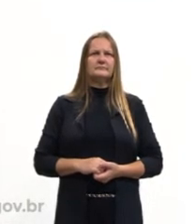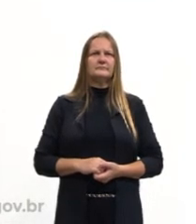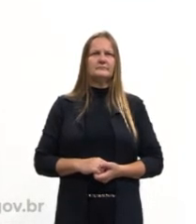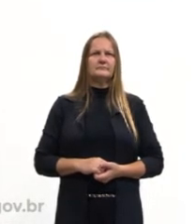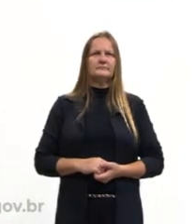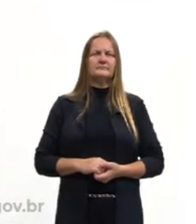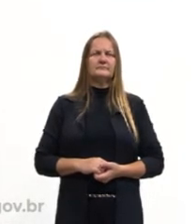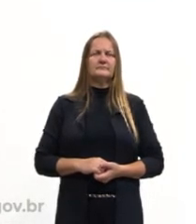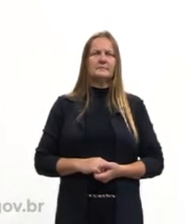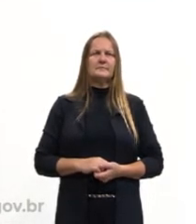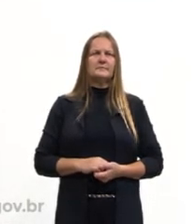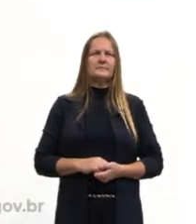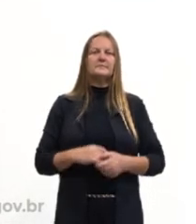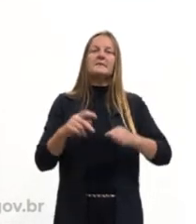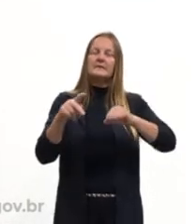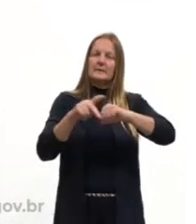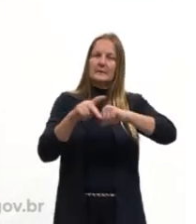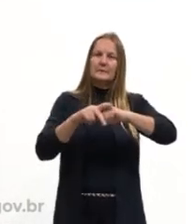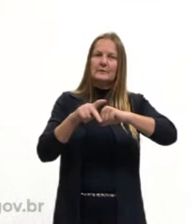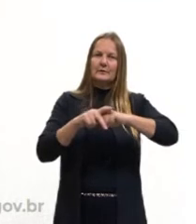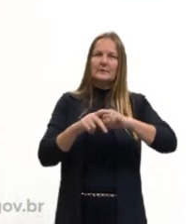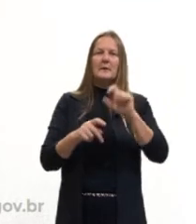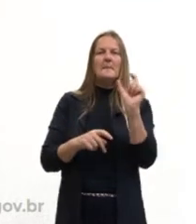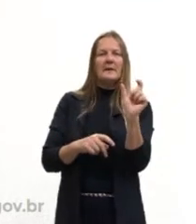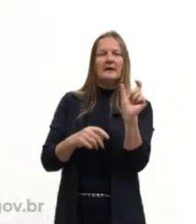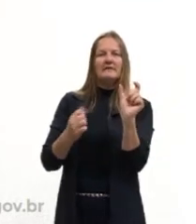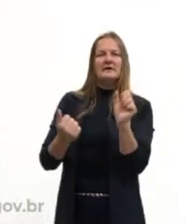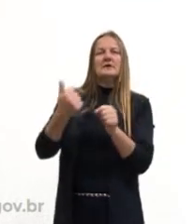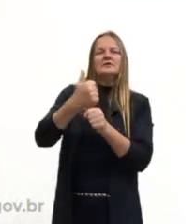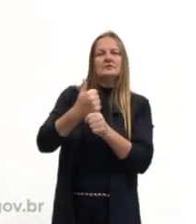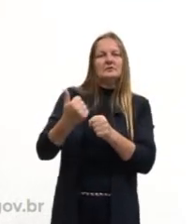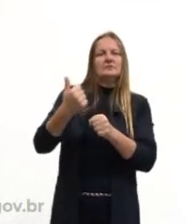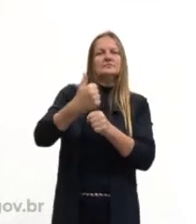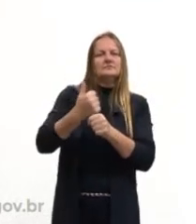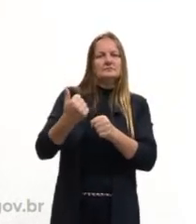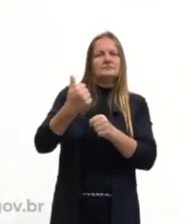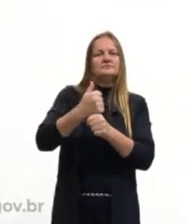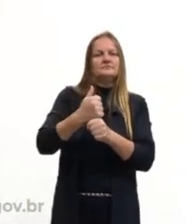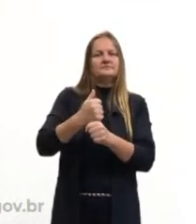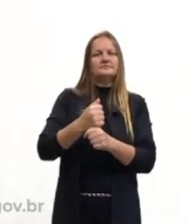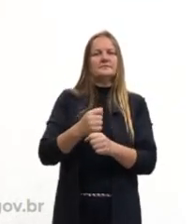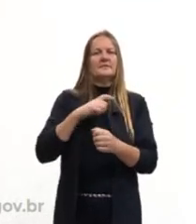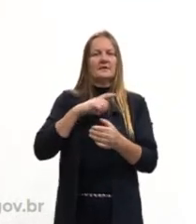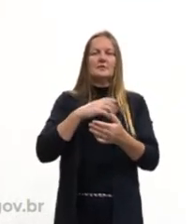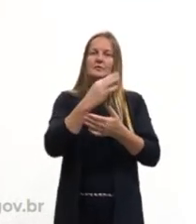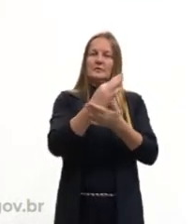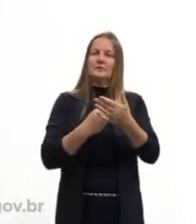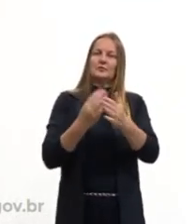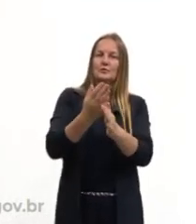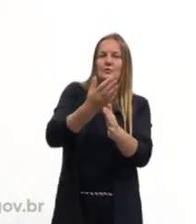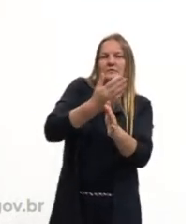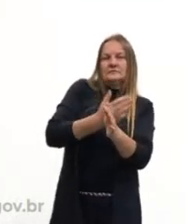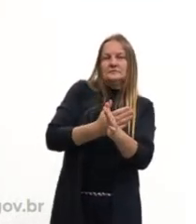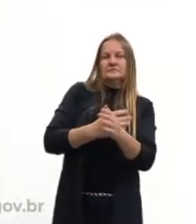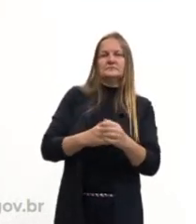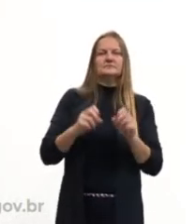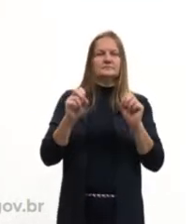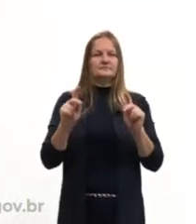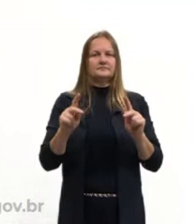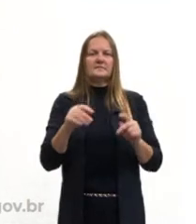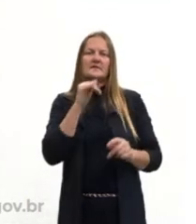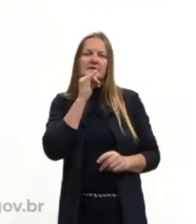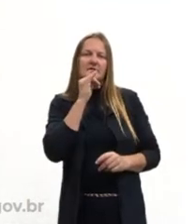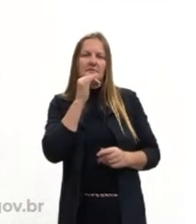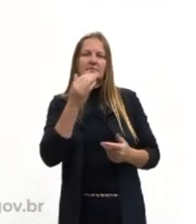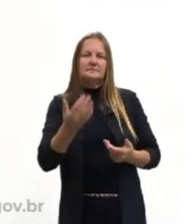Então, os pronomes são palavras que substituem algum elemento que antecede no texto. Certo? Então eu vou colocar alguns